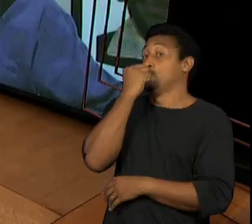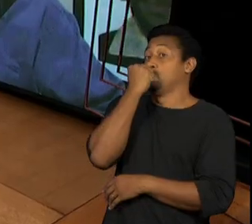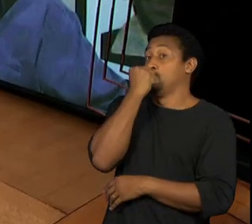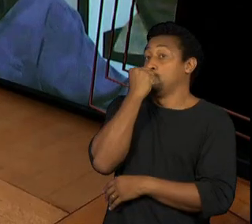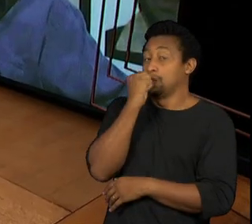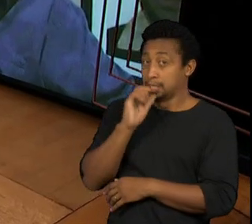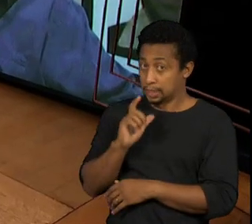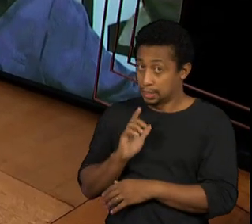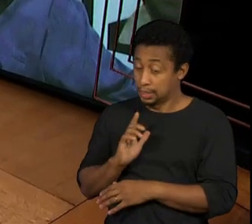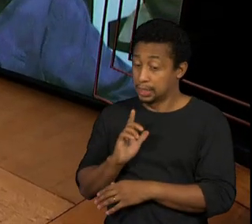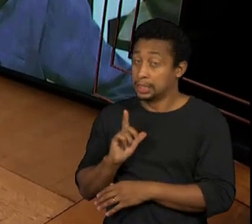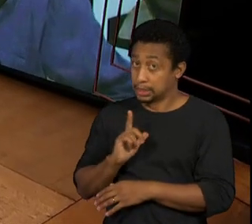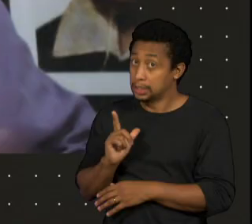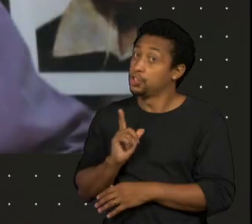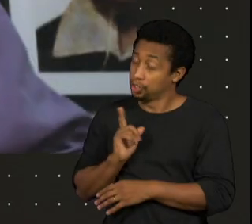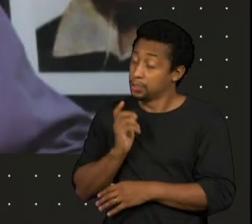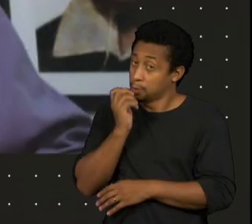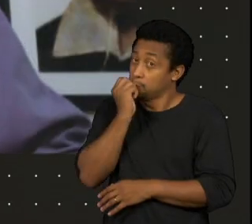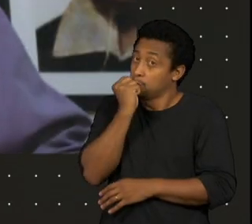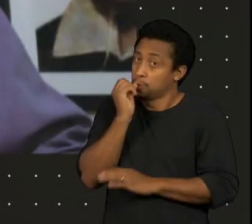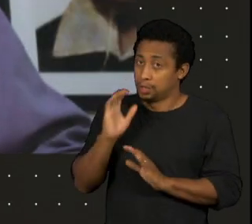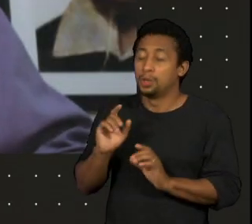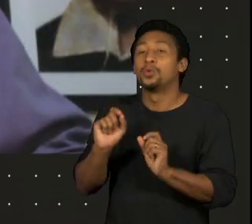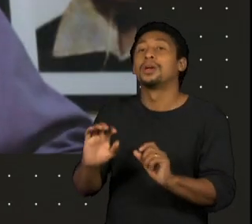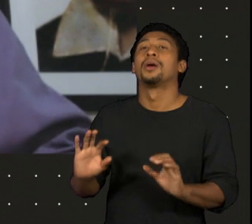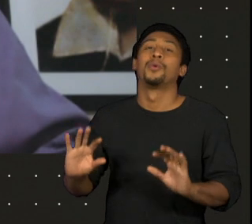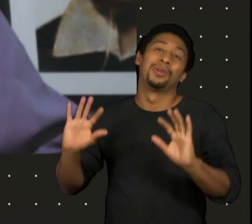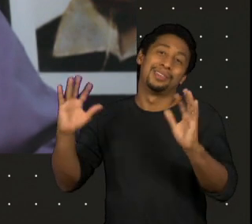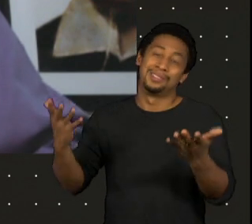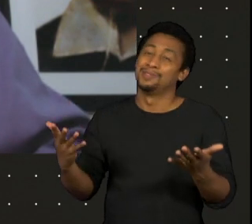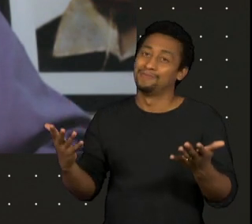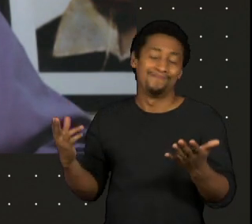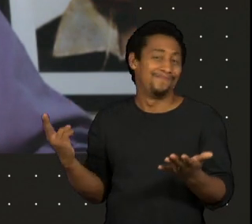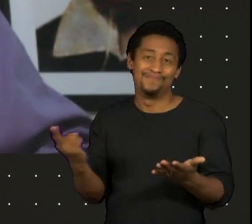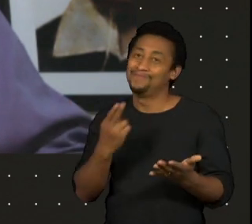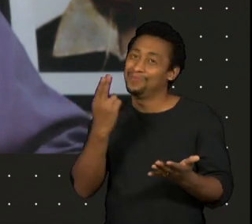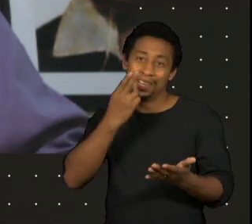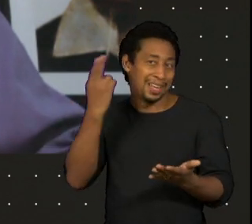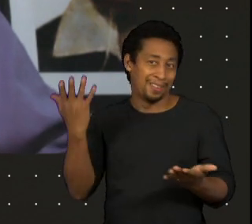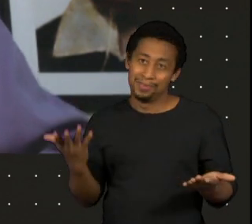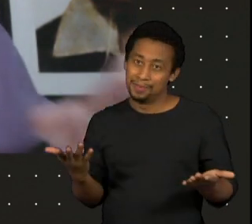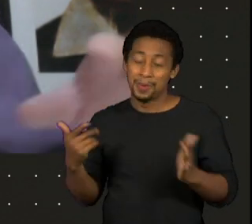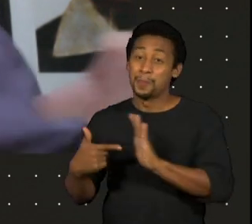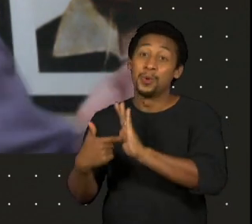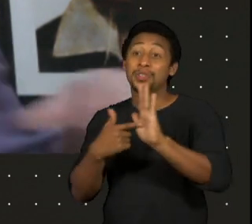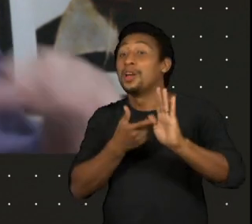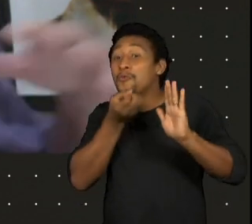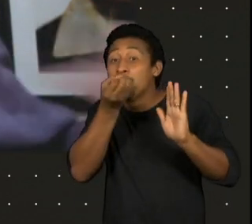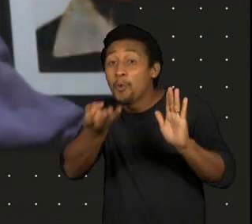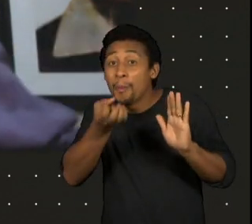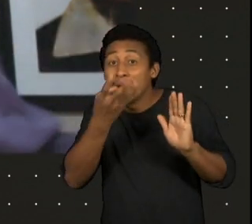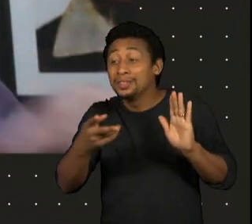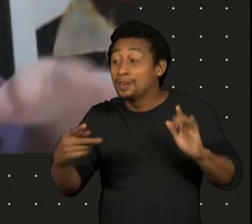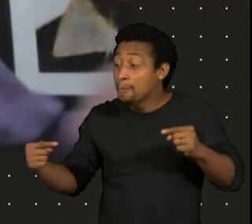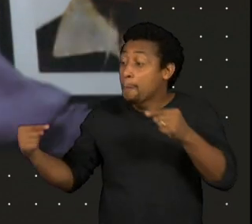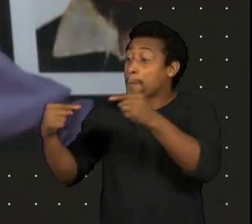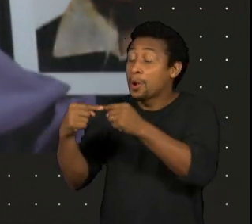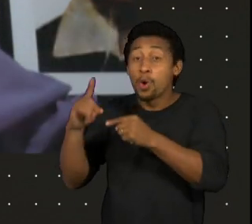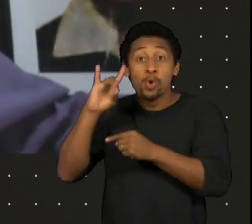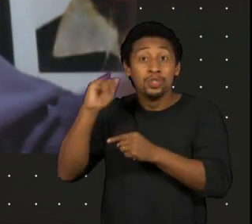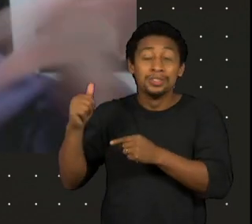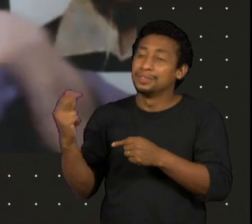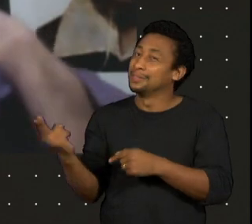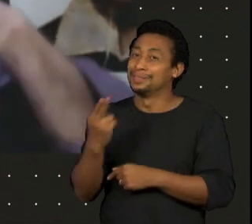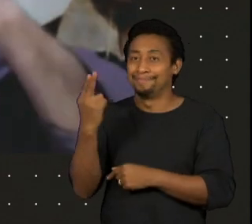Depois, com a censura prévia, o que aconteceu? Eu não tinha jeito de fazer o Teatro Jornal do Dia. A ideia era, às segundas-feiras,